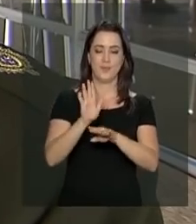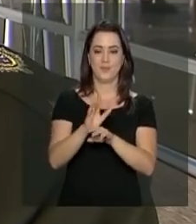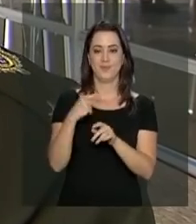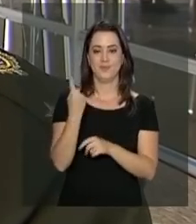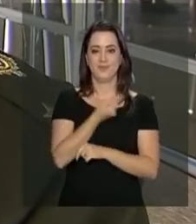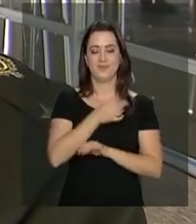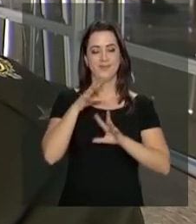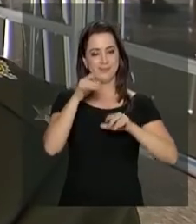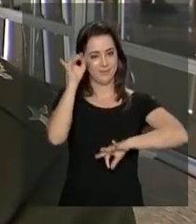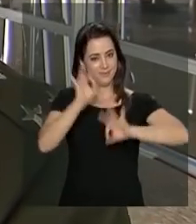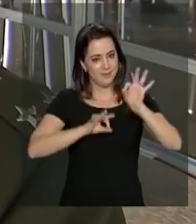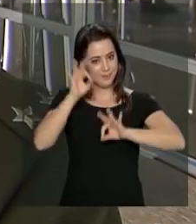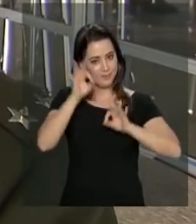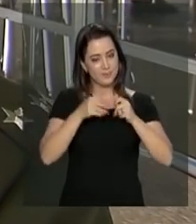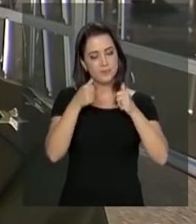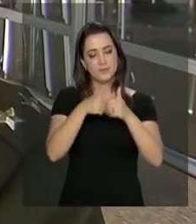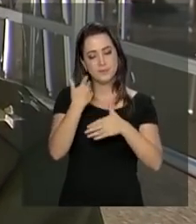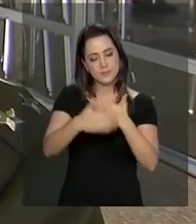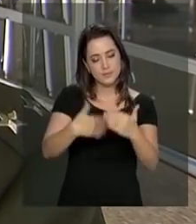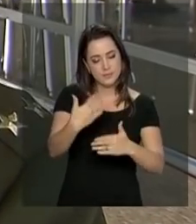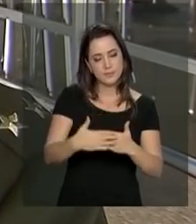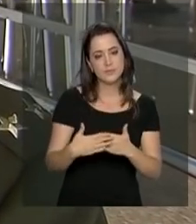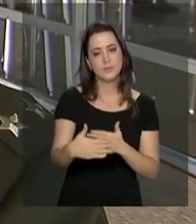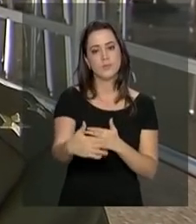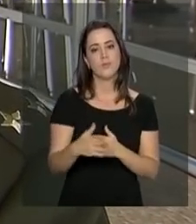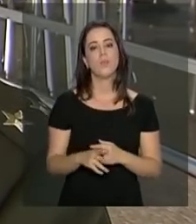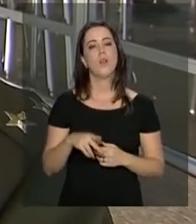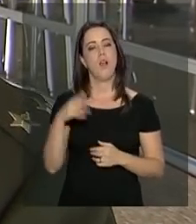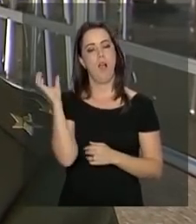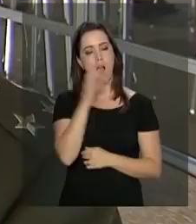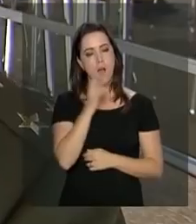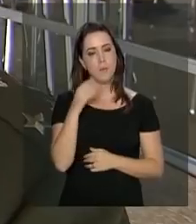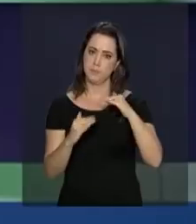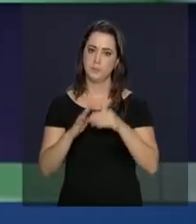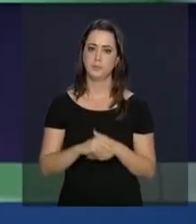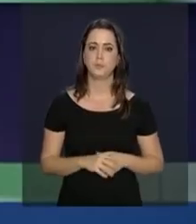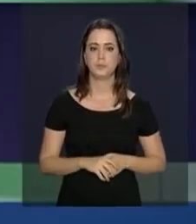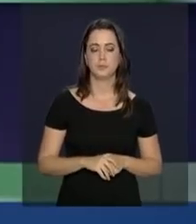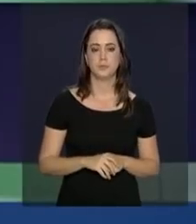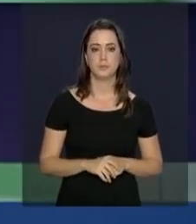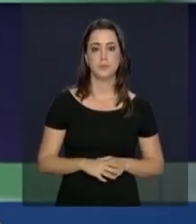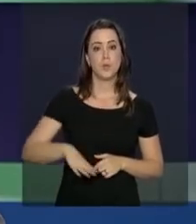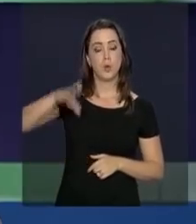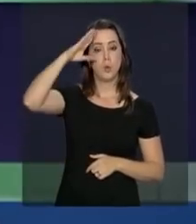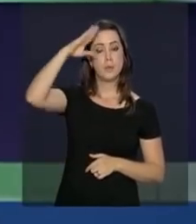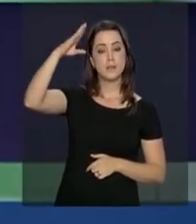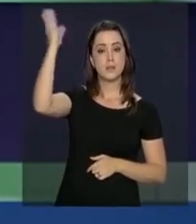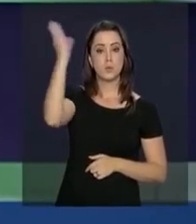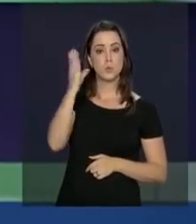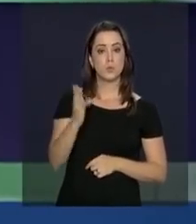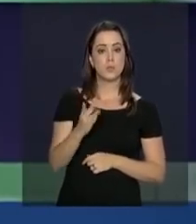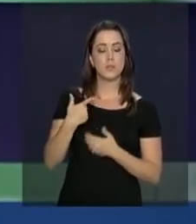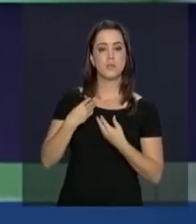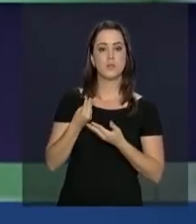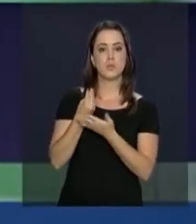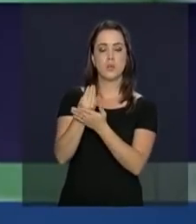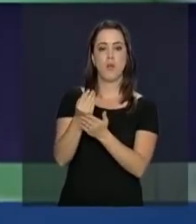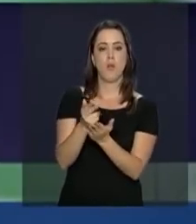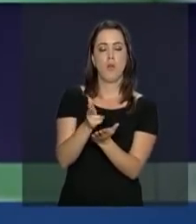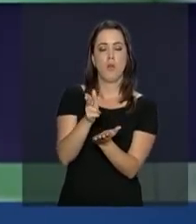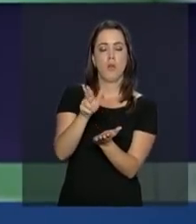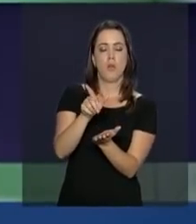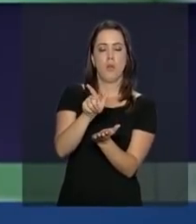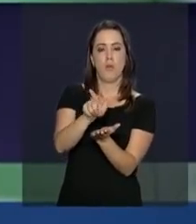para que todo esse planejamento esteja caminhando a passos largos para a posse. O Exército Brasileiro está doando blindados